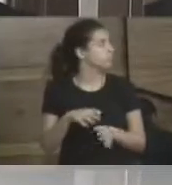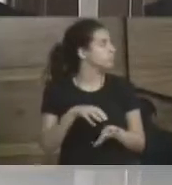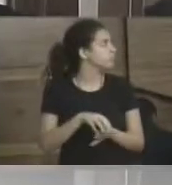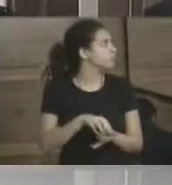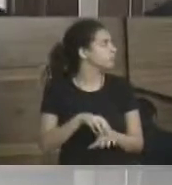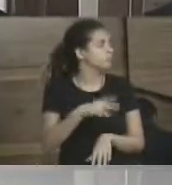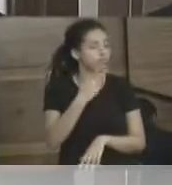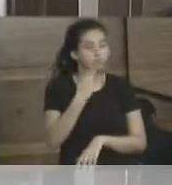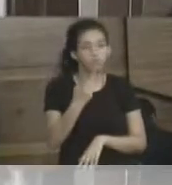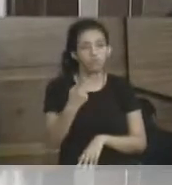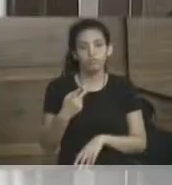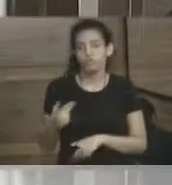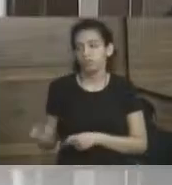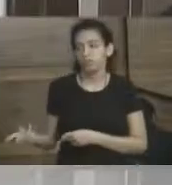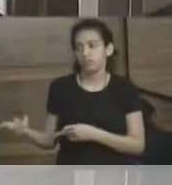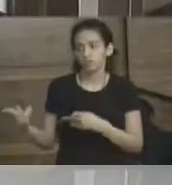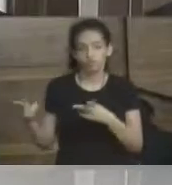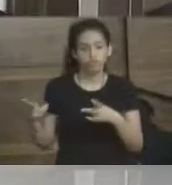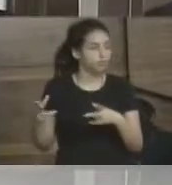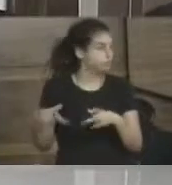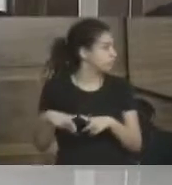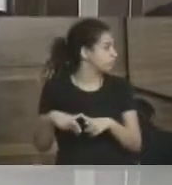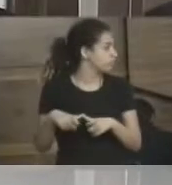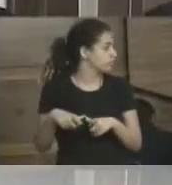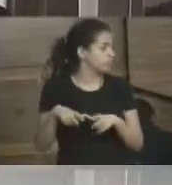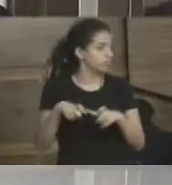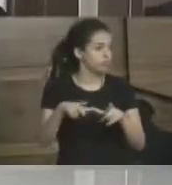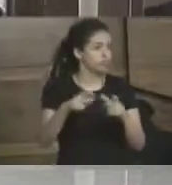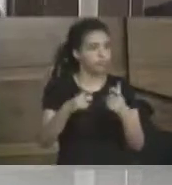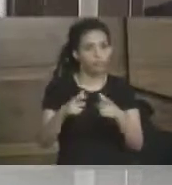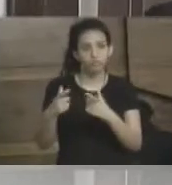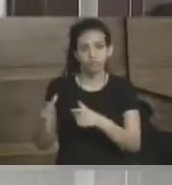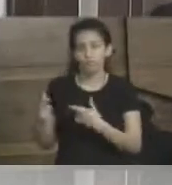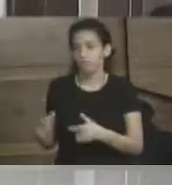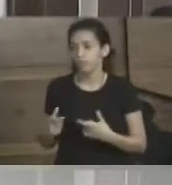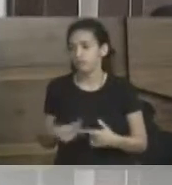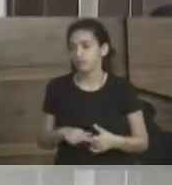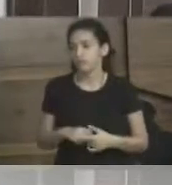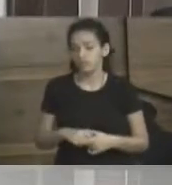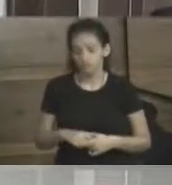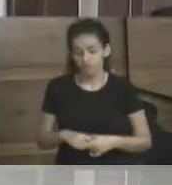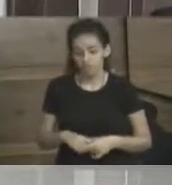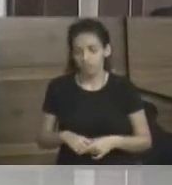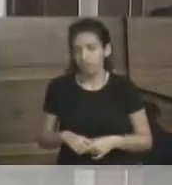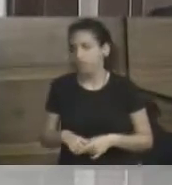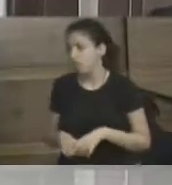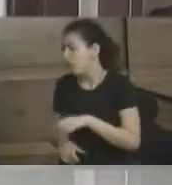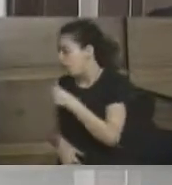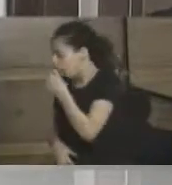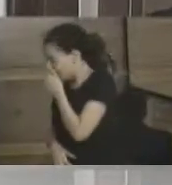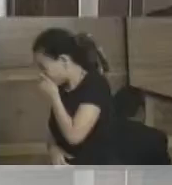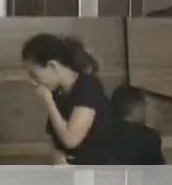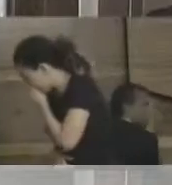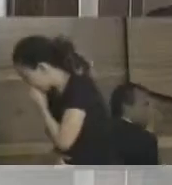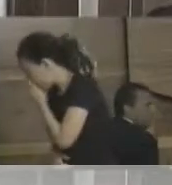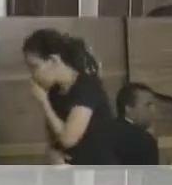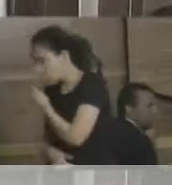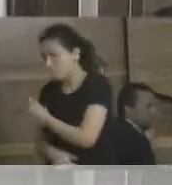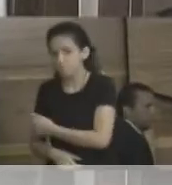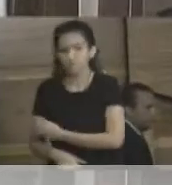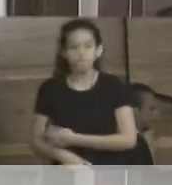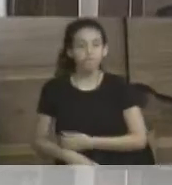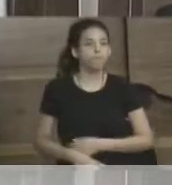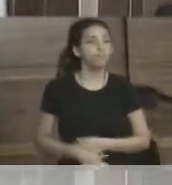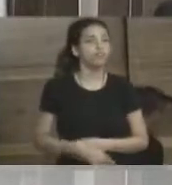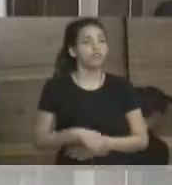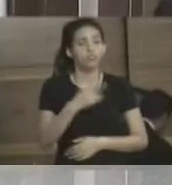que viaja para um lugar, para o outro, conhece tudo, e ele diz, ele mesmo diz que Angra é uma das belezas